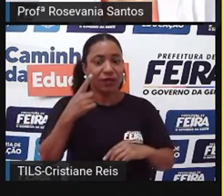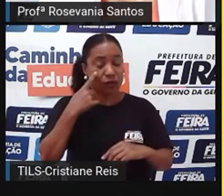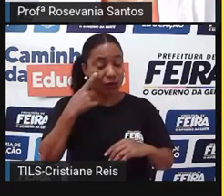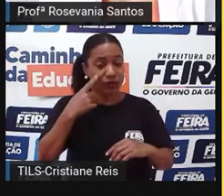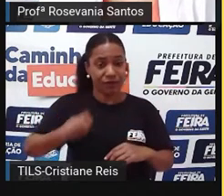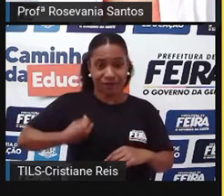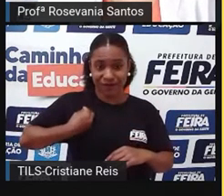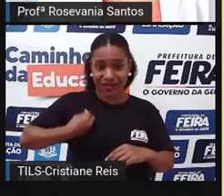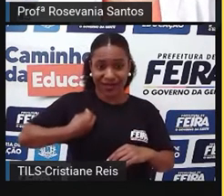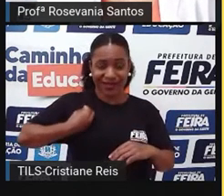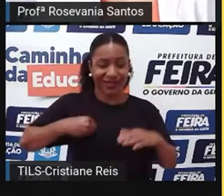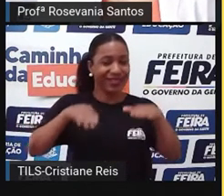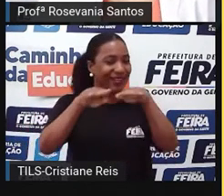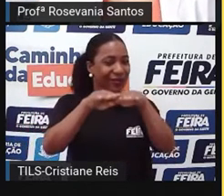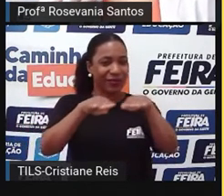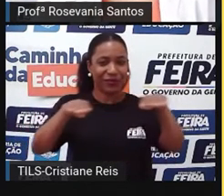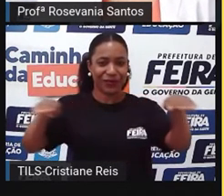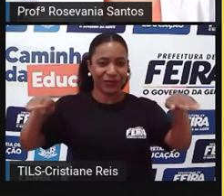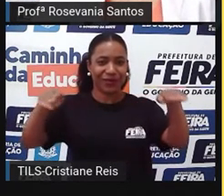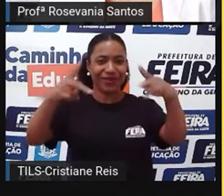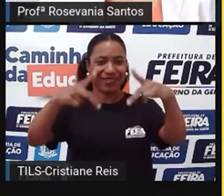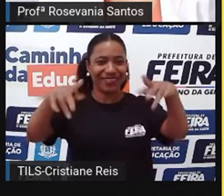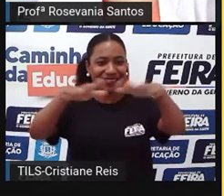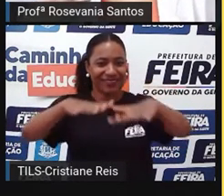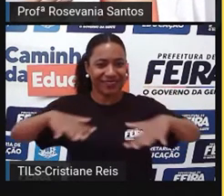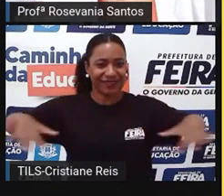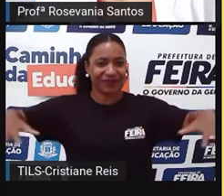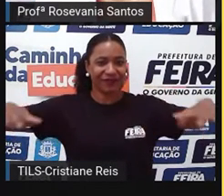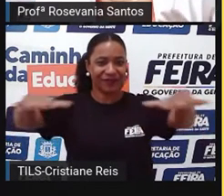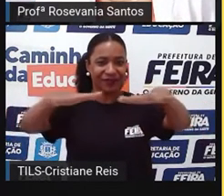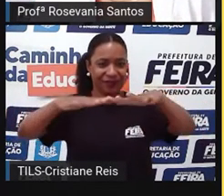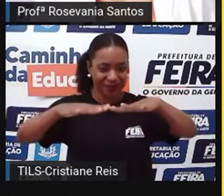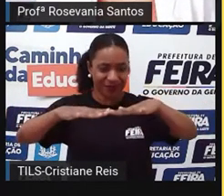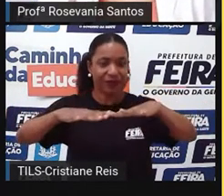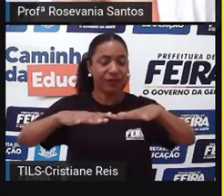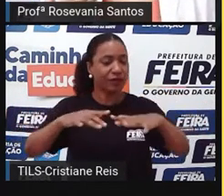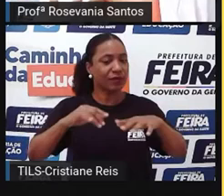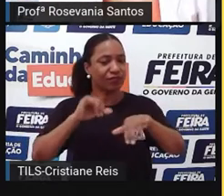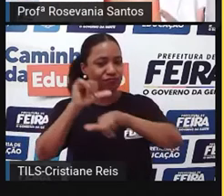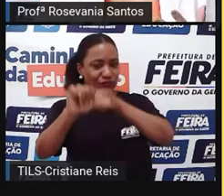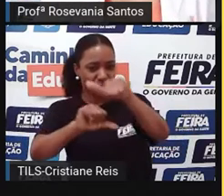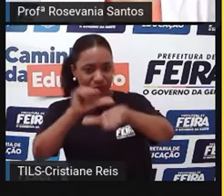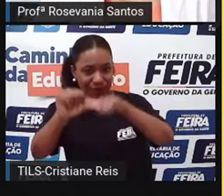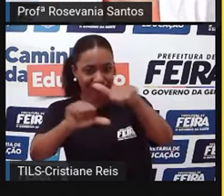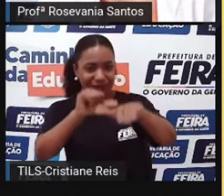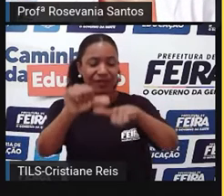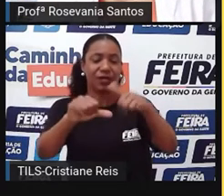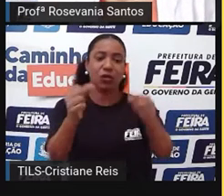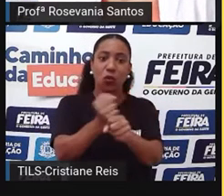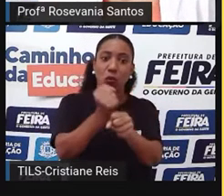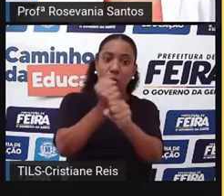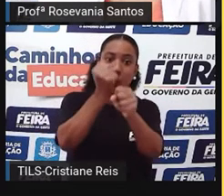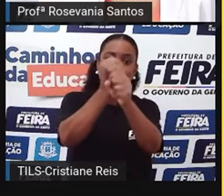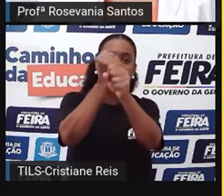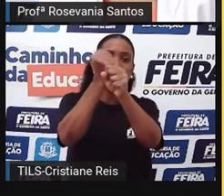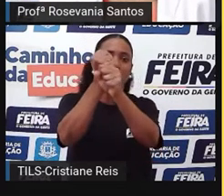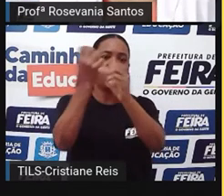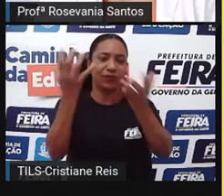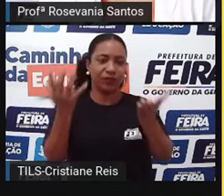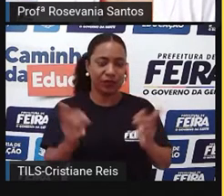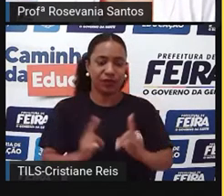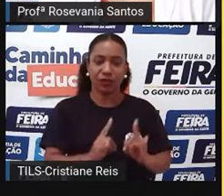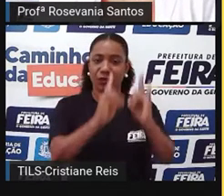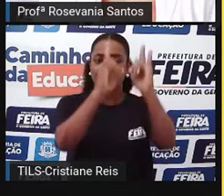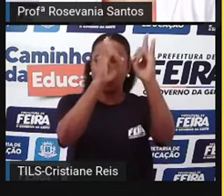vivemos. É essa parte, como eu já disse antes, que a gente está modificando, fazendo nossas construções, nossas